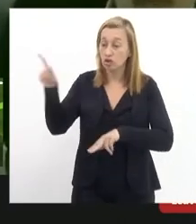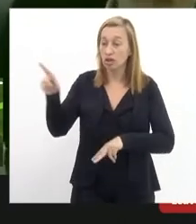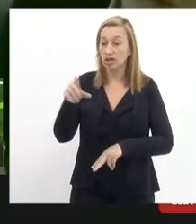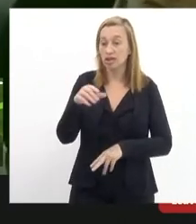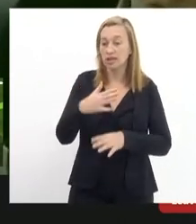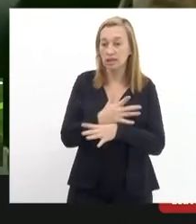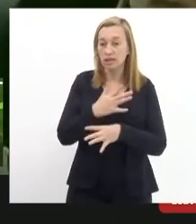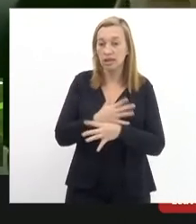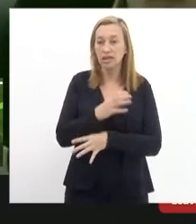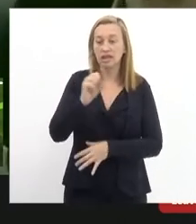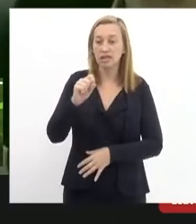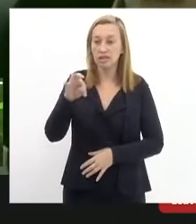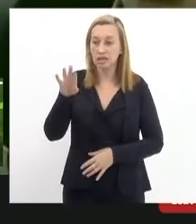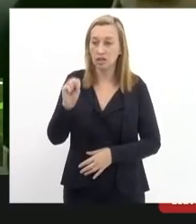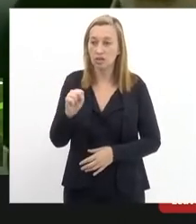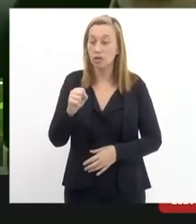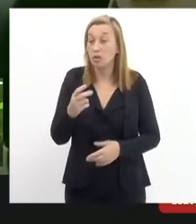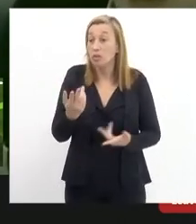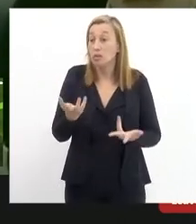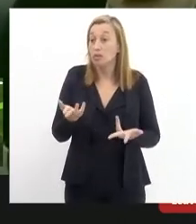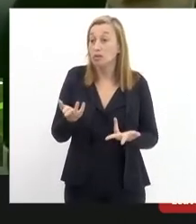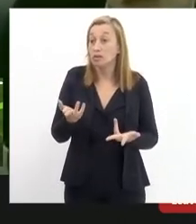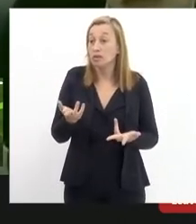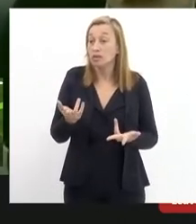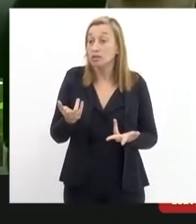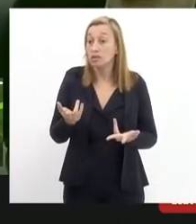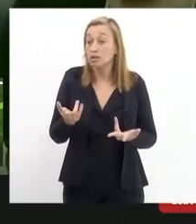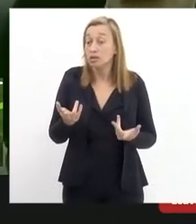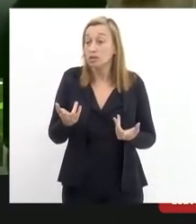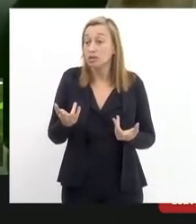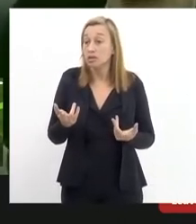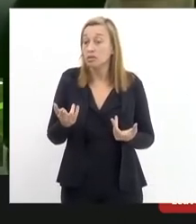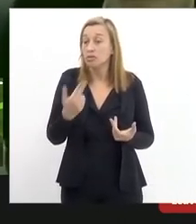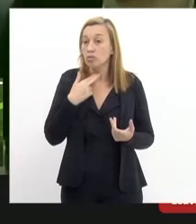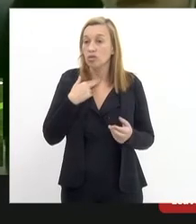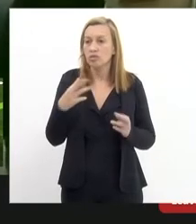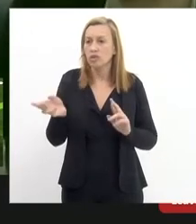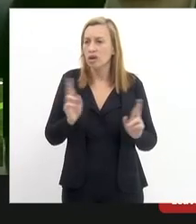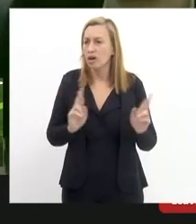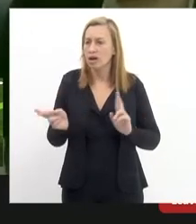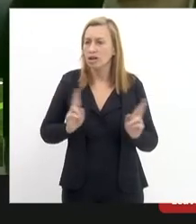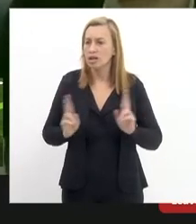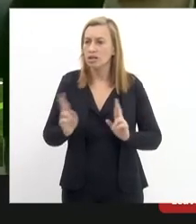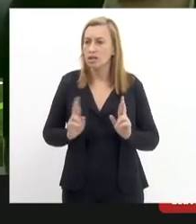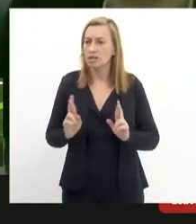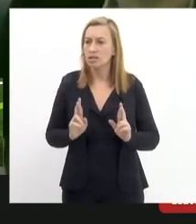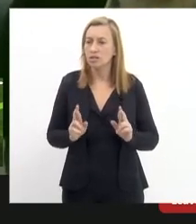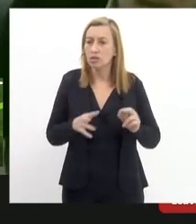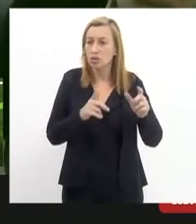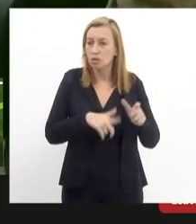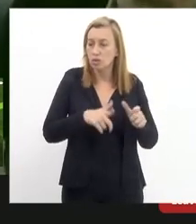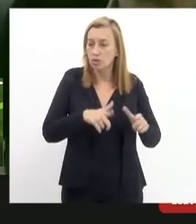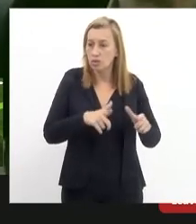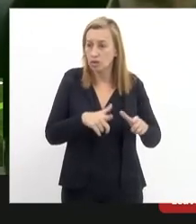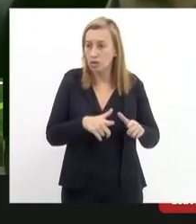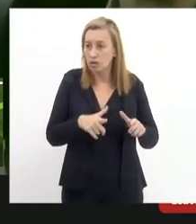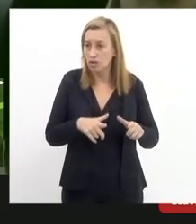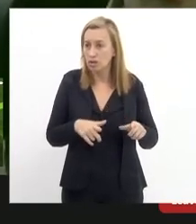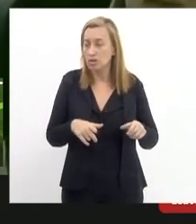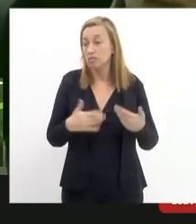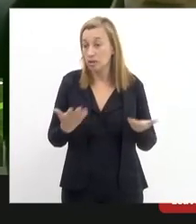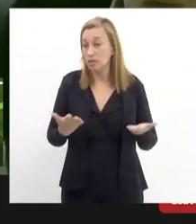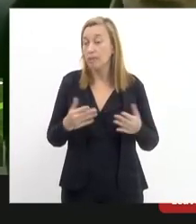mas a gente não deve desconsiderar o fato relacionado a extensão da rede e a topografia